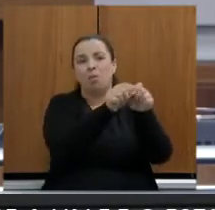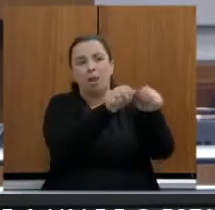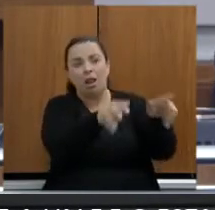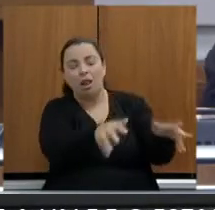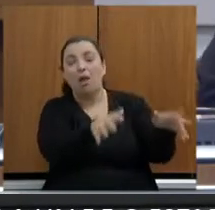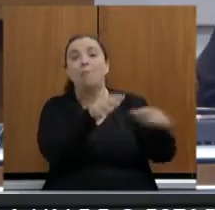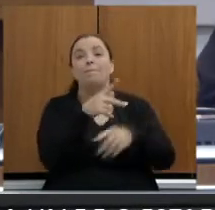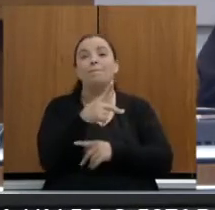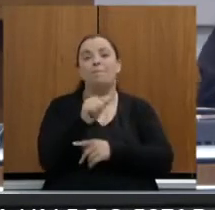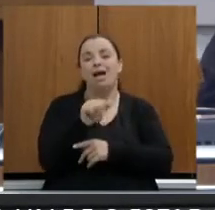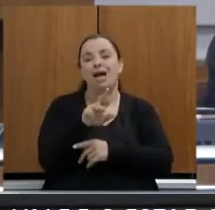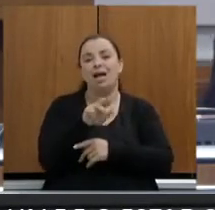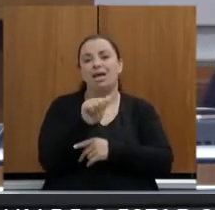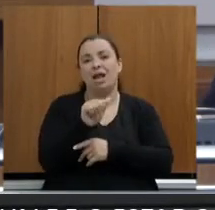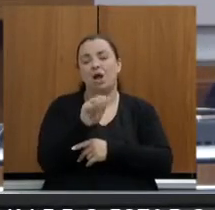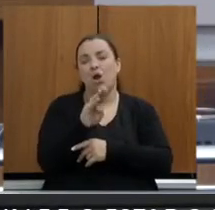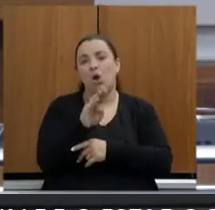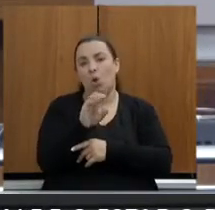reparação.